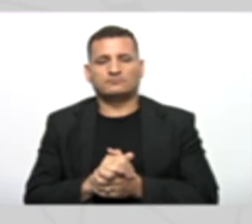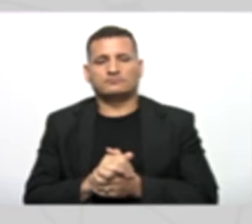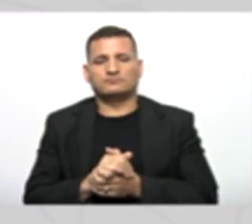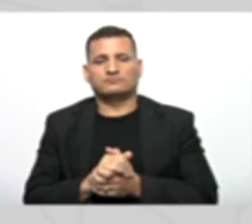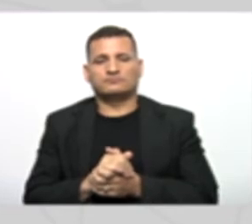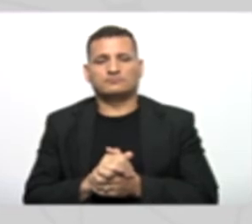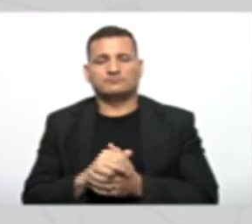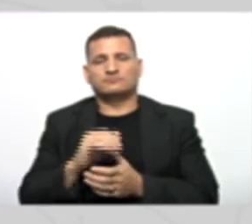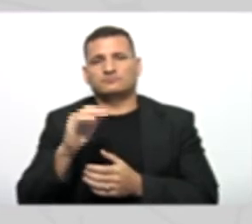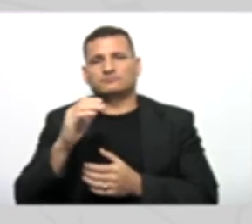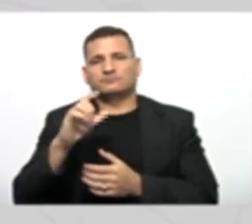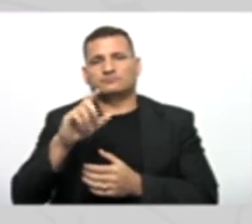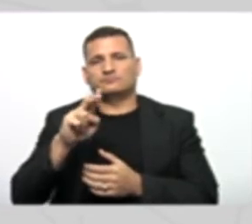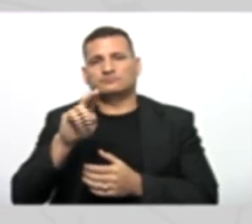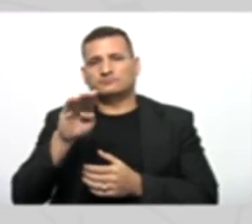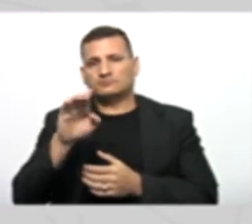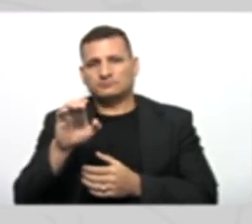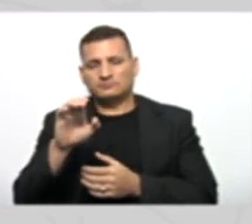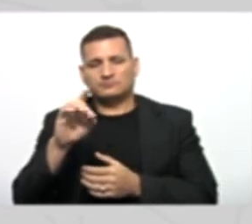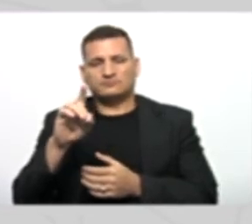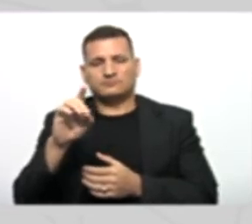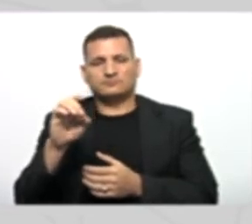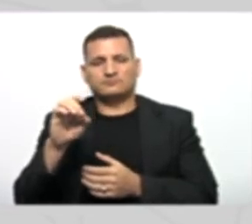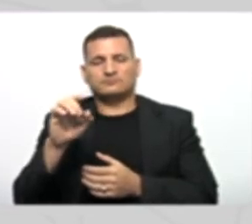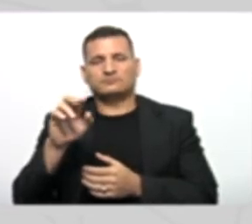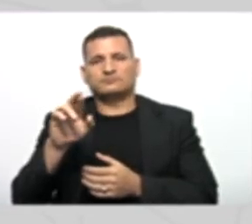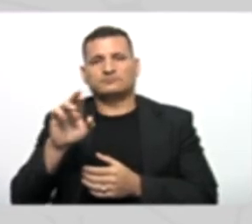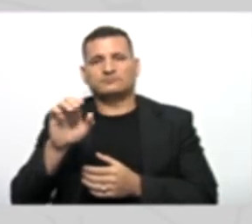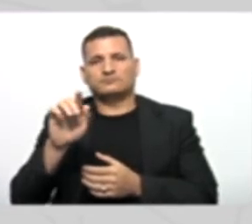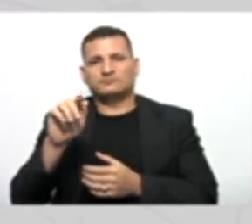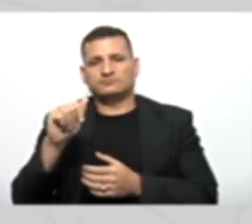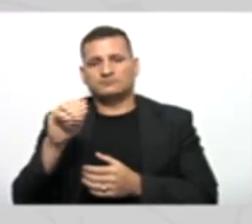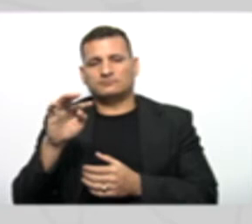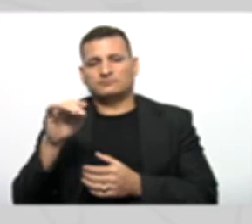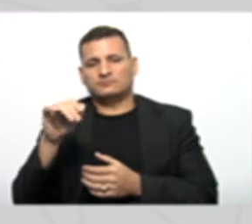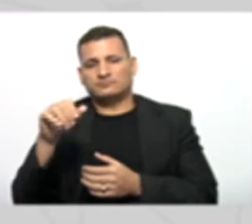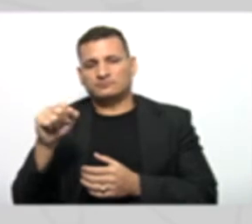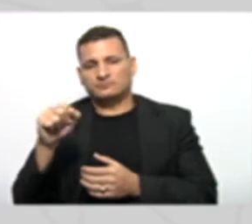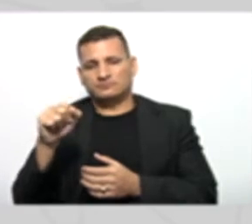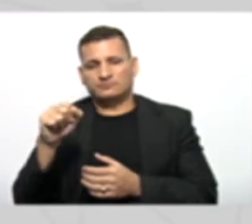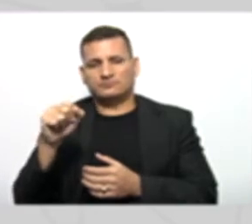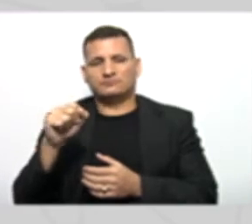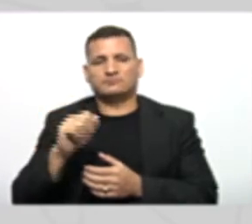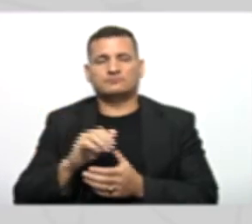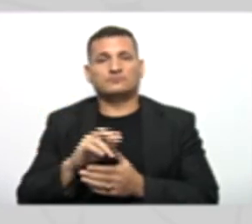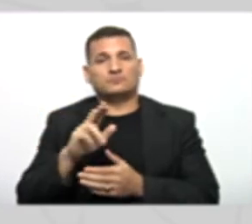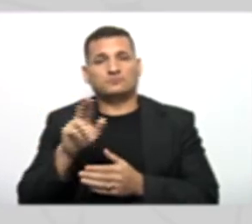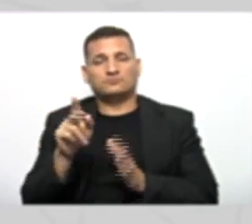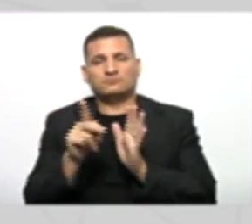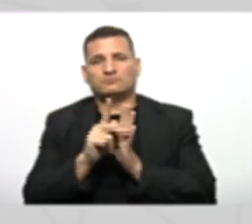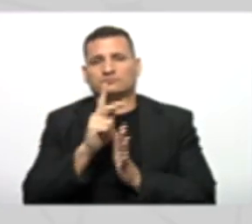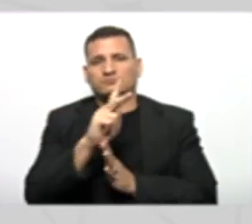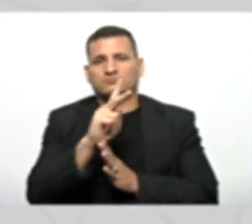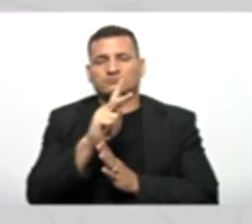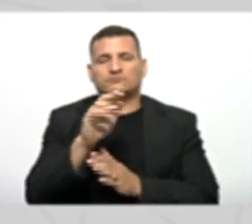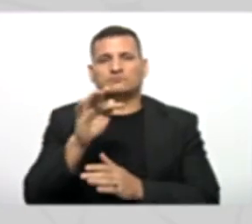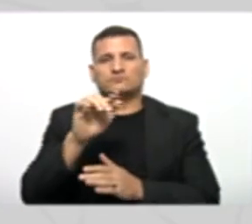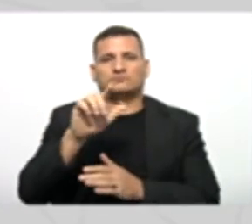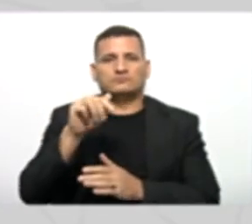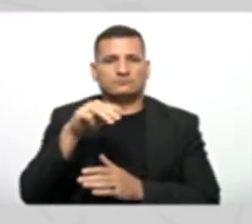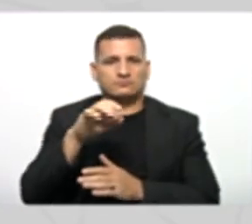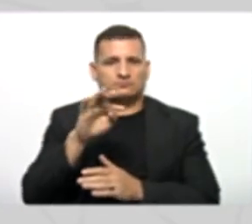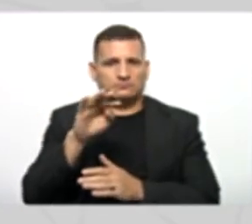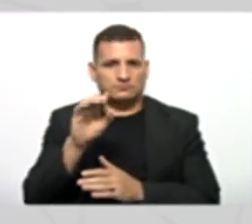Clube de regatas Flamengo Que é o nome Respectivo Ao time Da classe Flamengo E a tradição